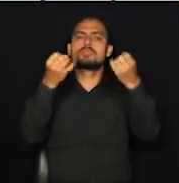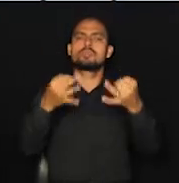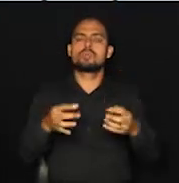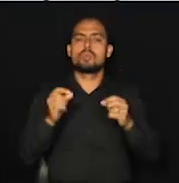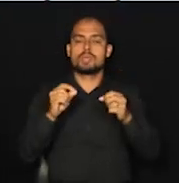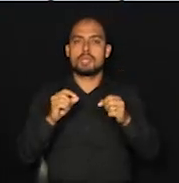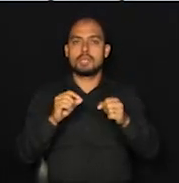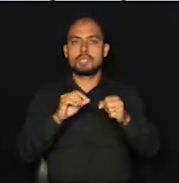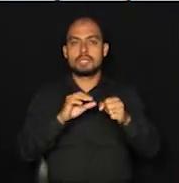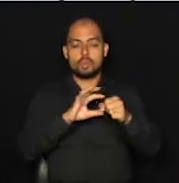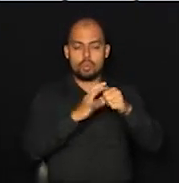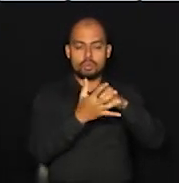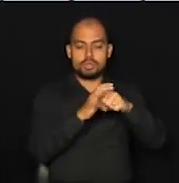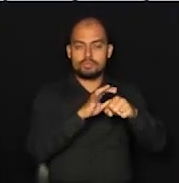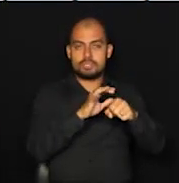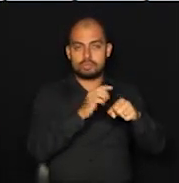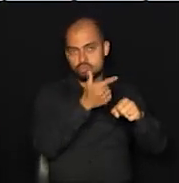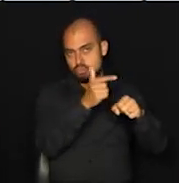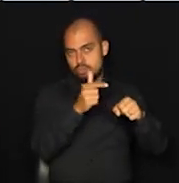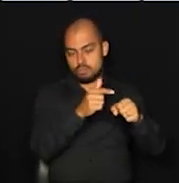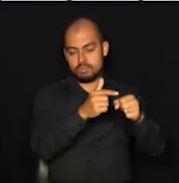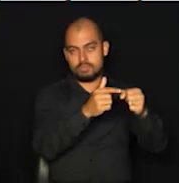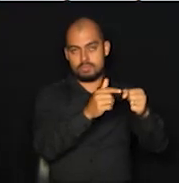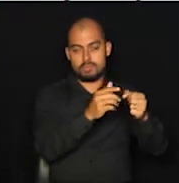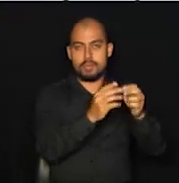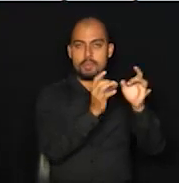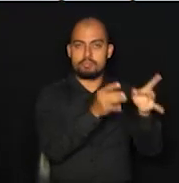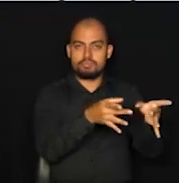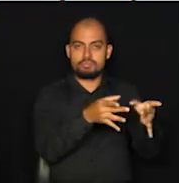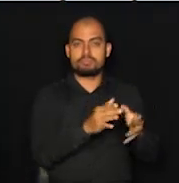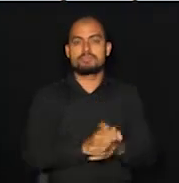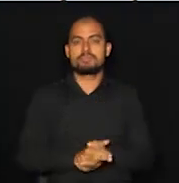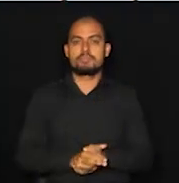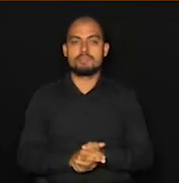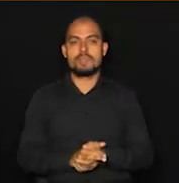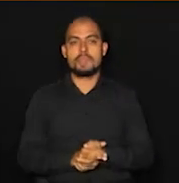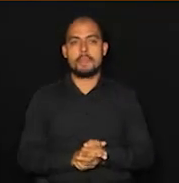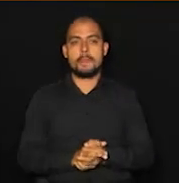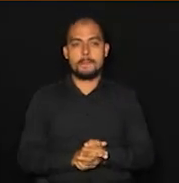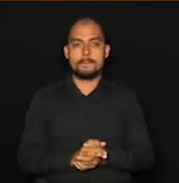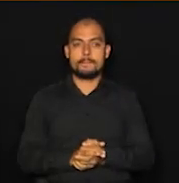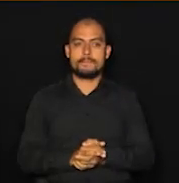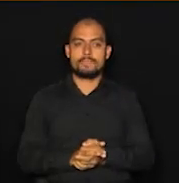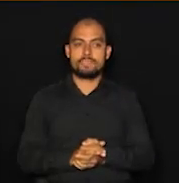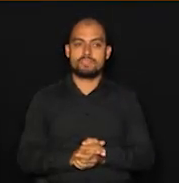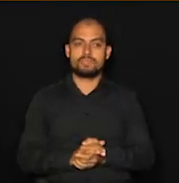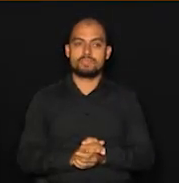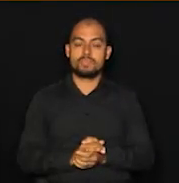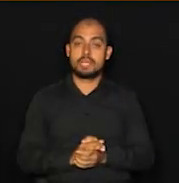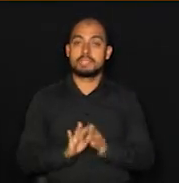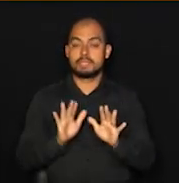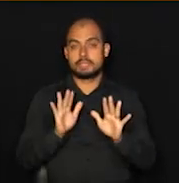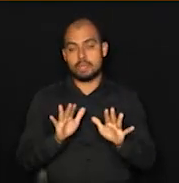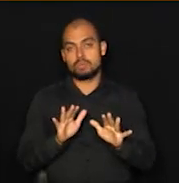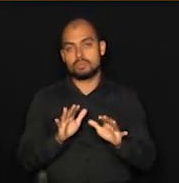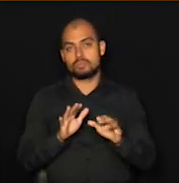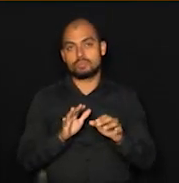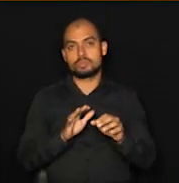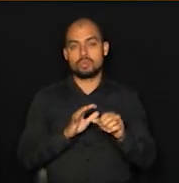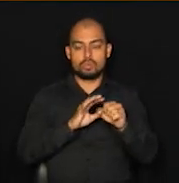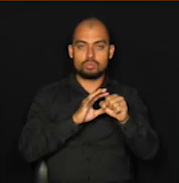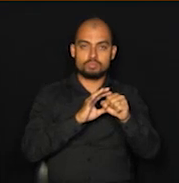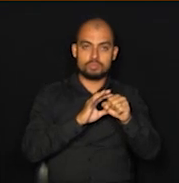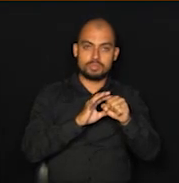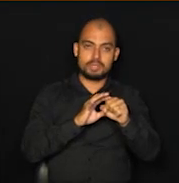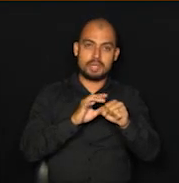descartados para a Covid-19. Nós mantemos esse círculo virtuoso, vamos